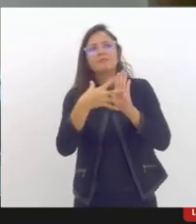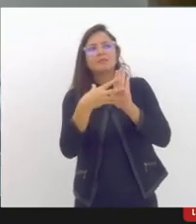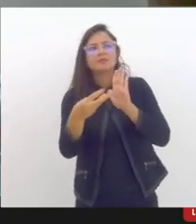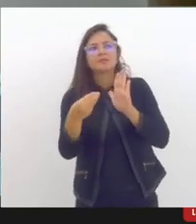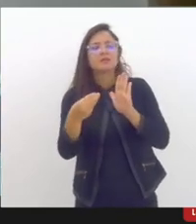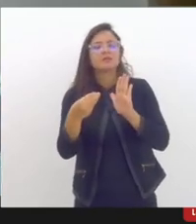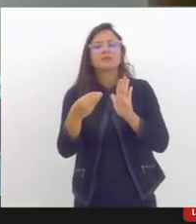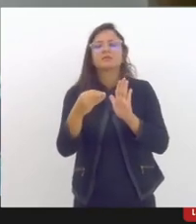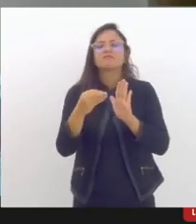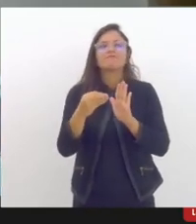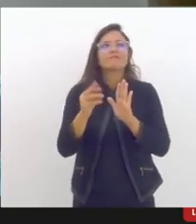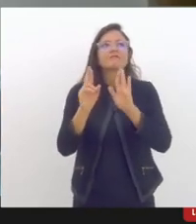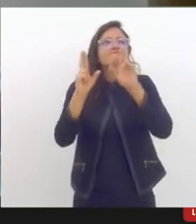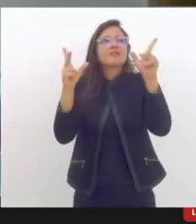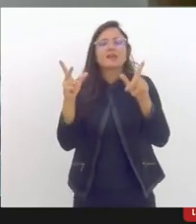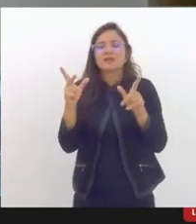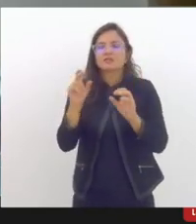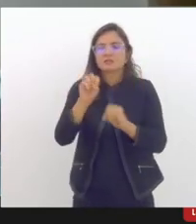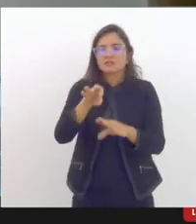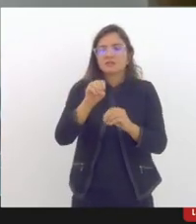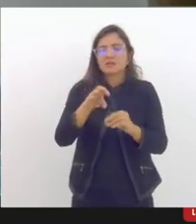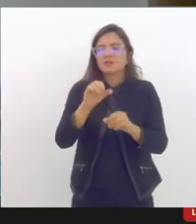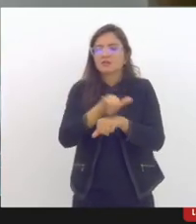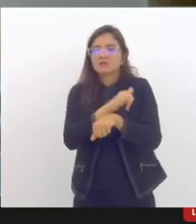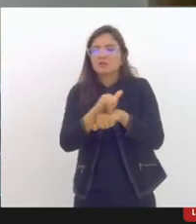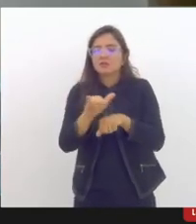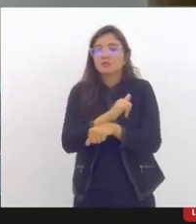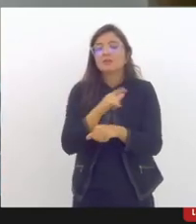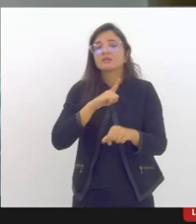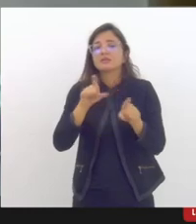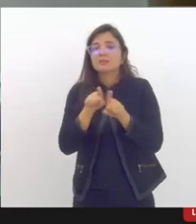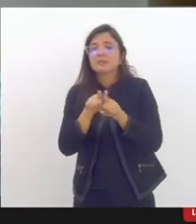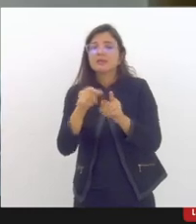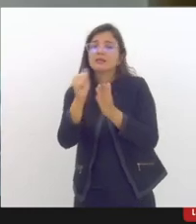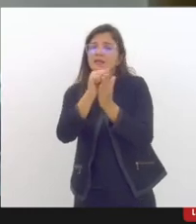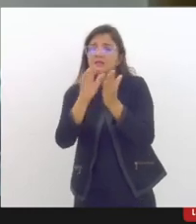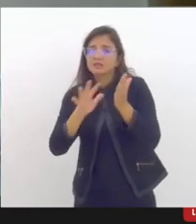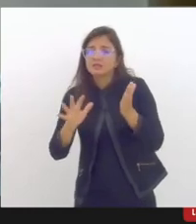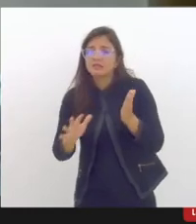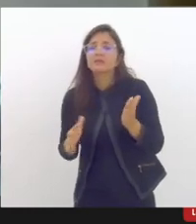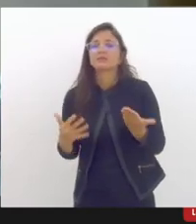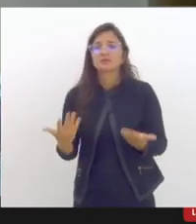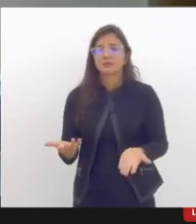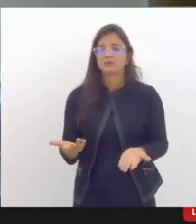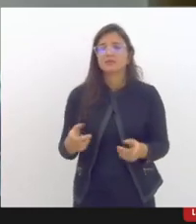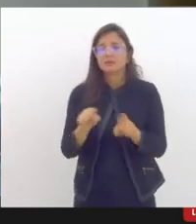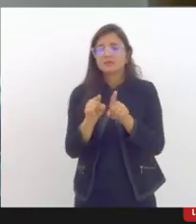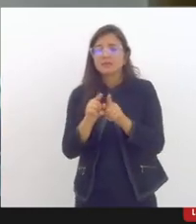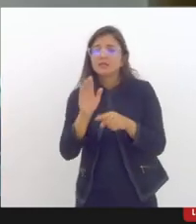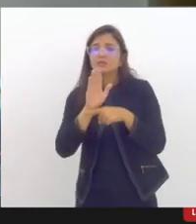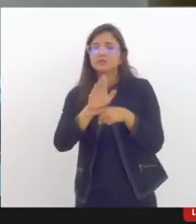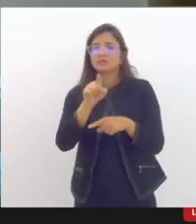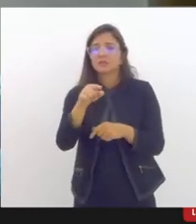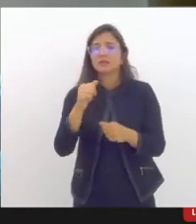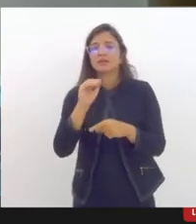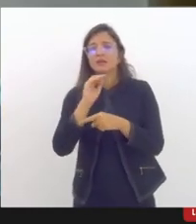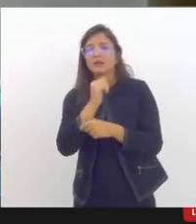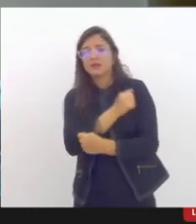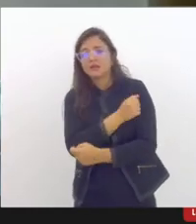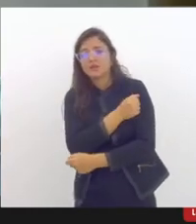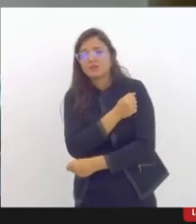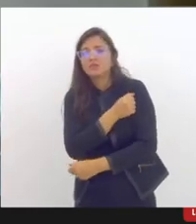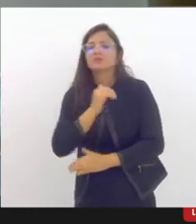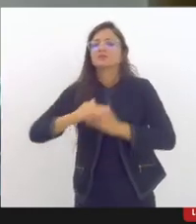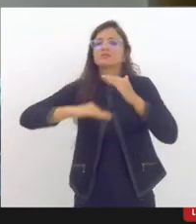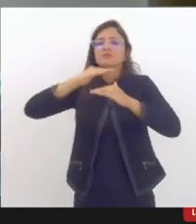ou com atividades extracurriculares, que podem auxiliar os alunos, desde o desenvolvimento e